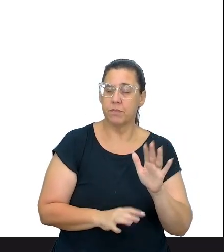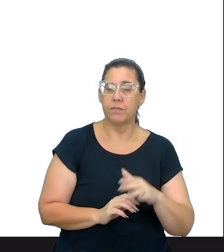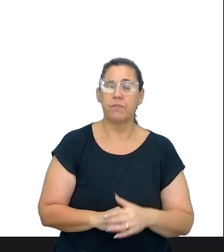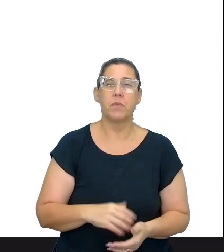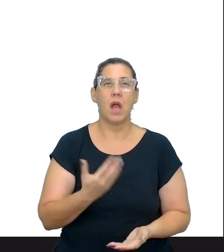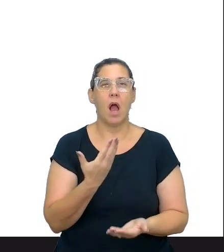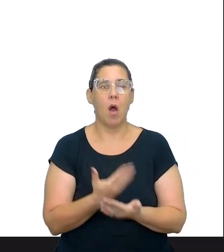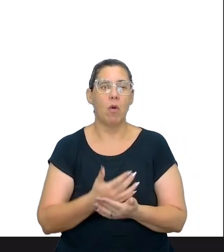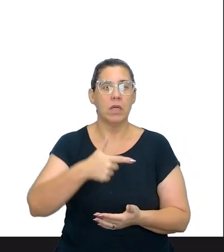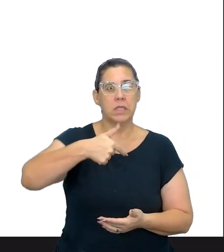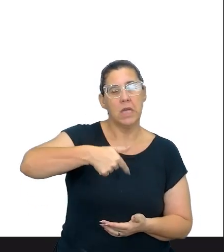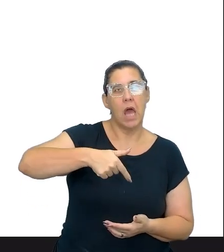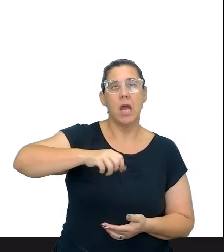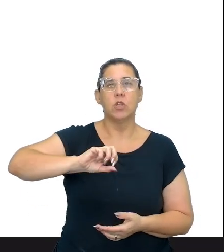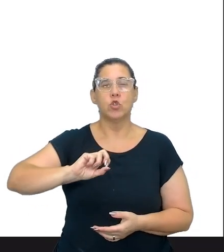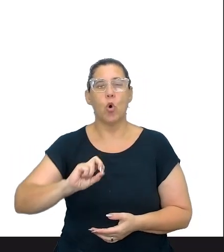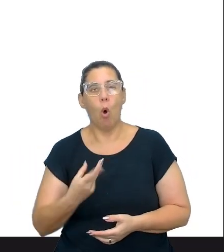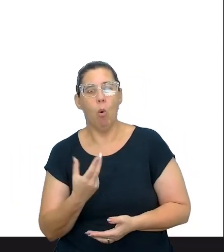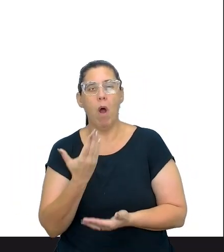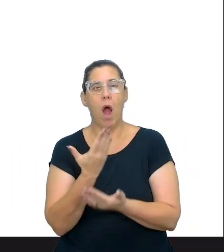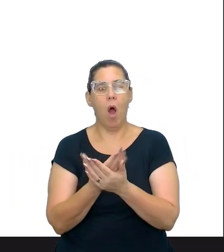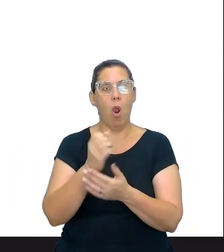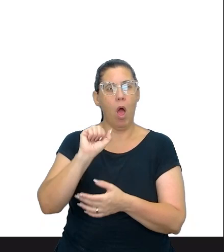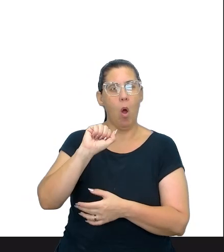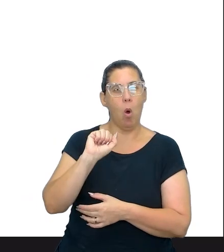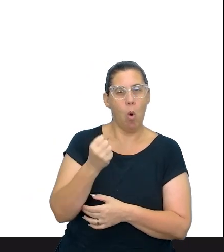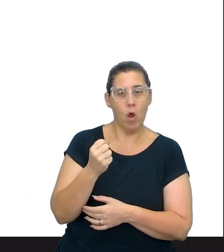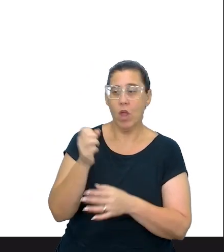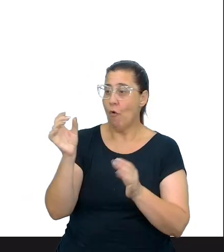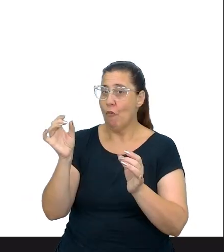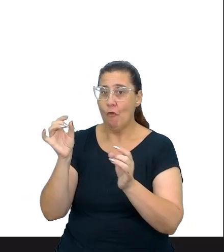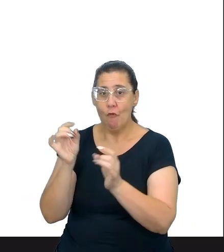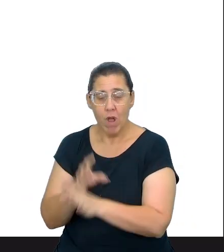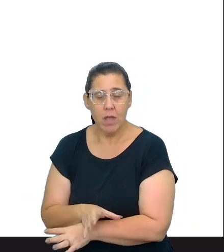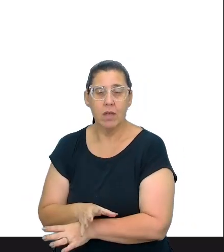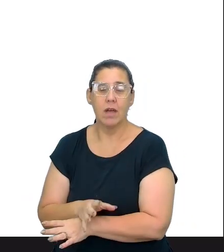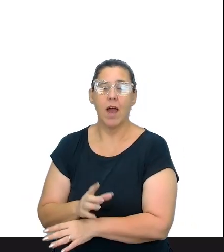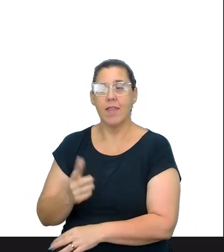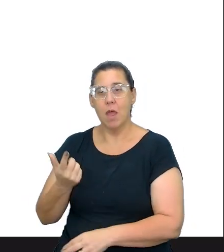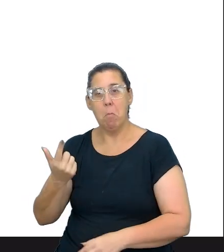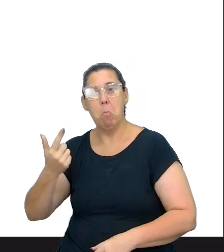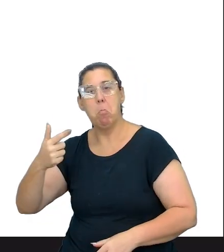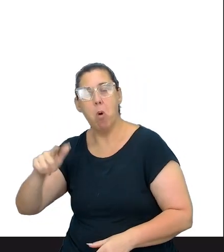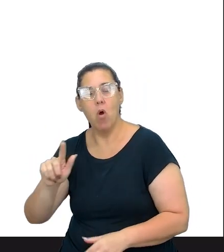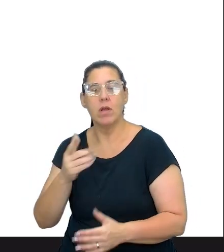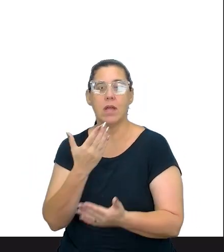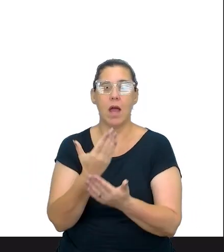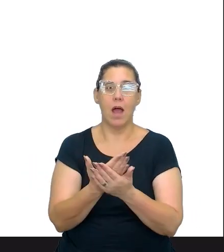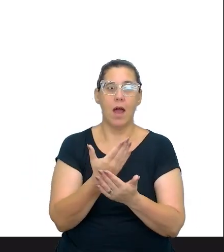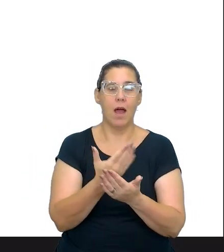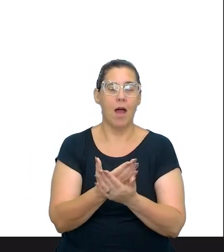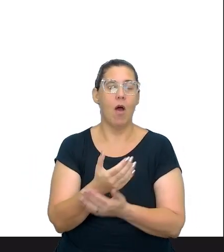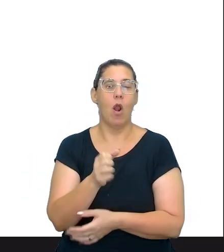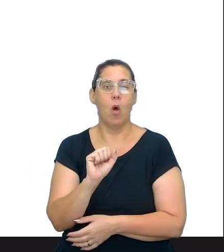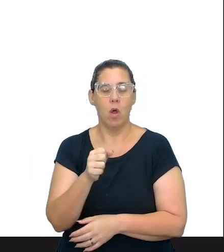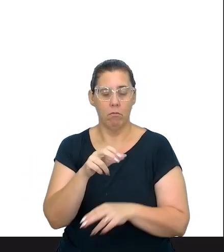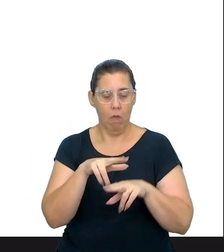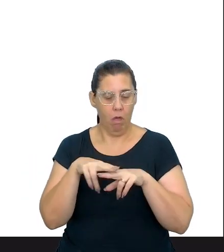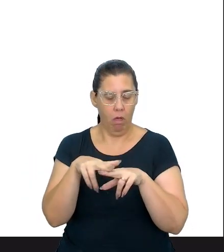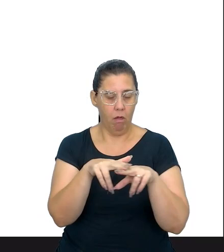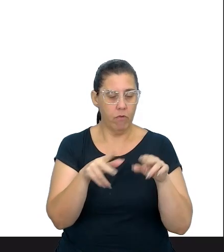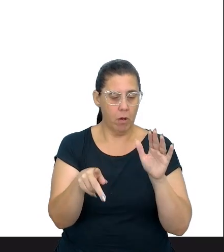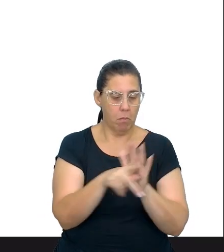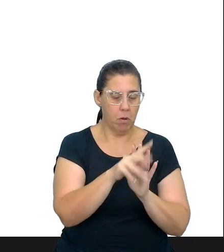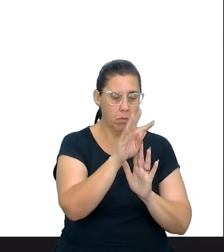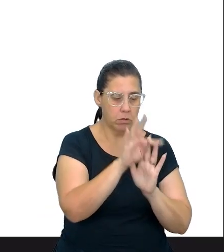aula 7 ou é a aula 8, né? Porque a produção é o produto final. E aí depois, geralmente, na aula 8, vem revisar o próprio texto,